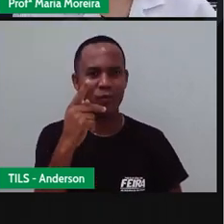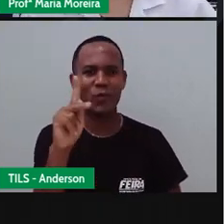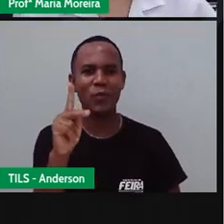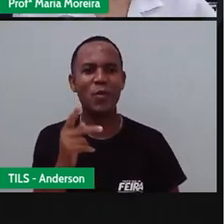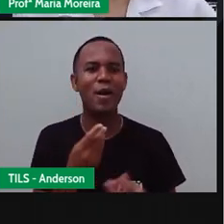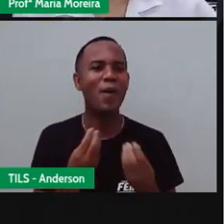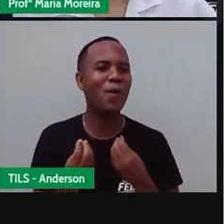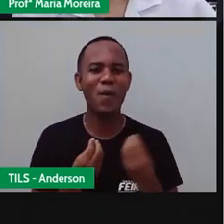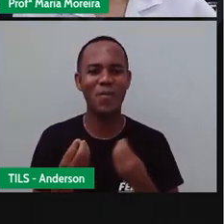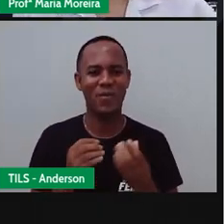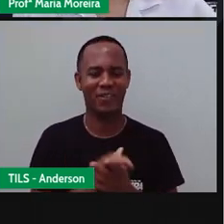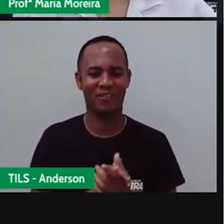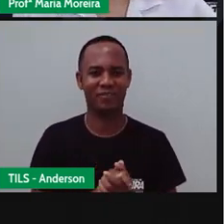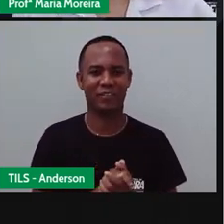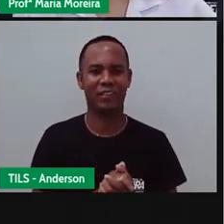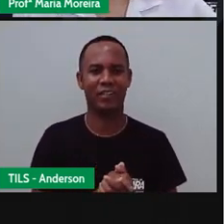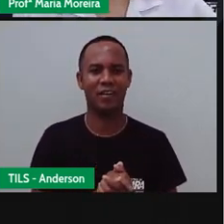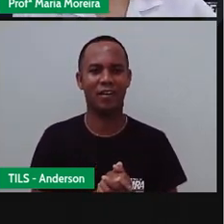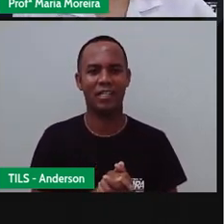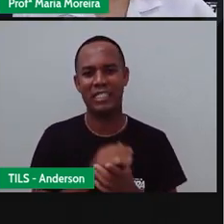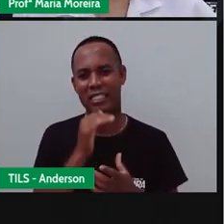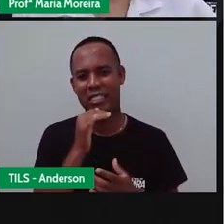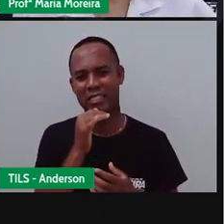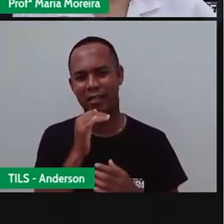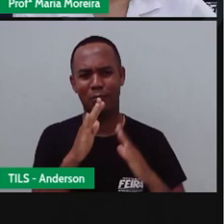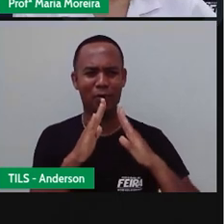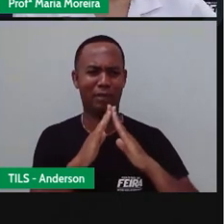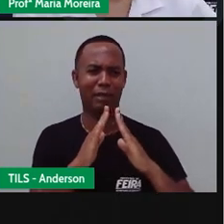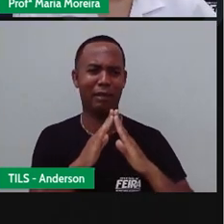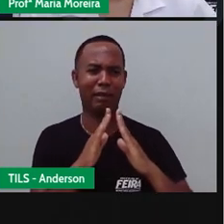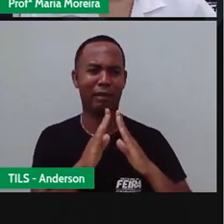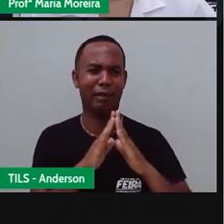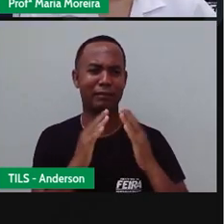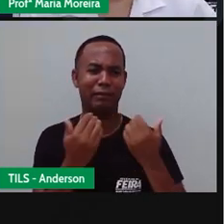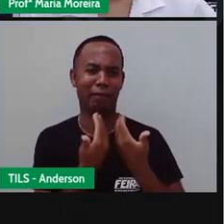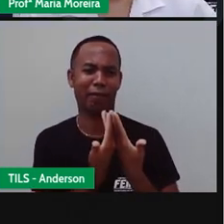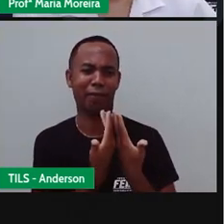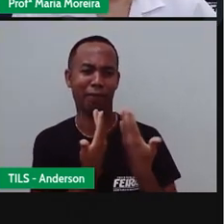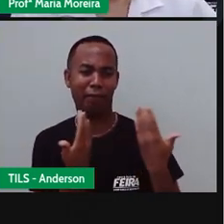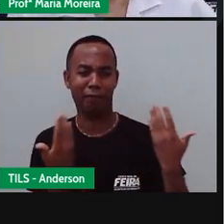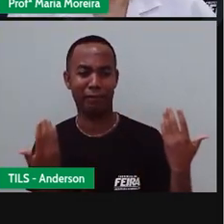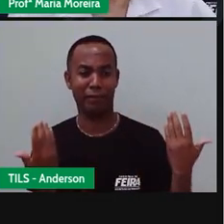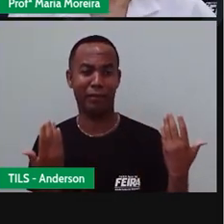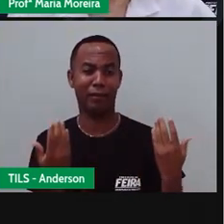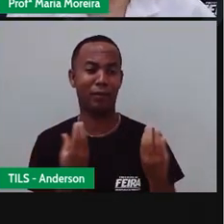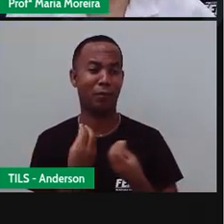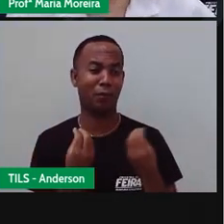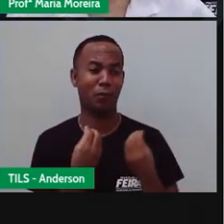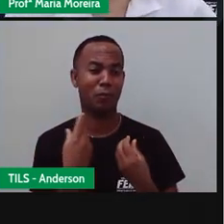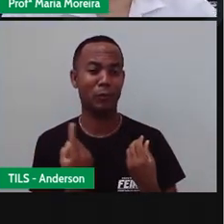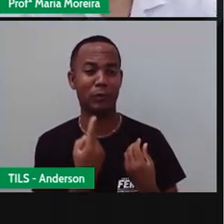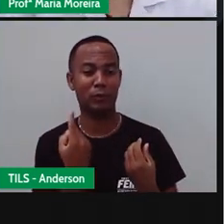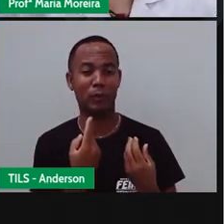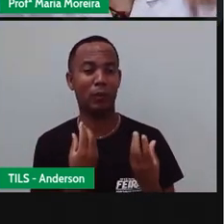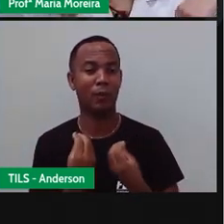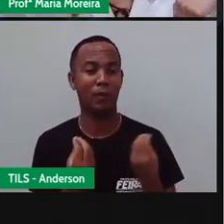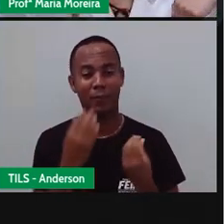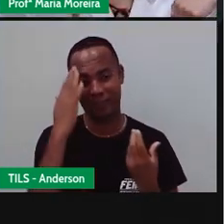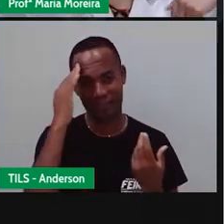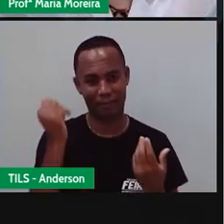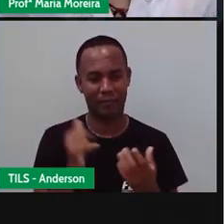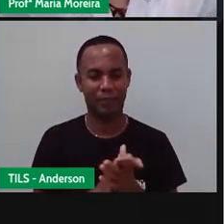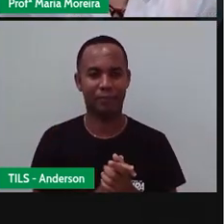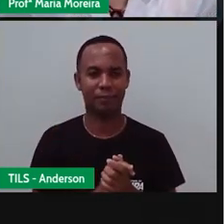nesse período aí de quarentena, né? De isolamento social. Vamos saber. A própria é saber.